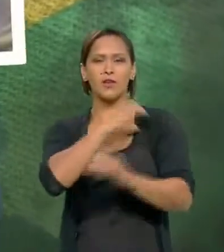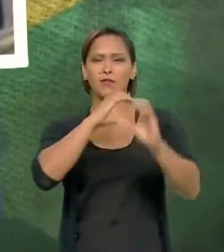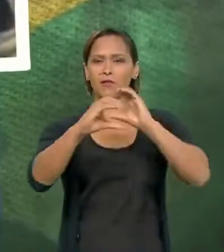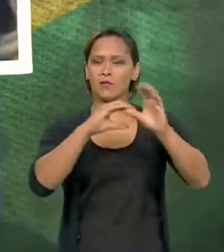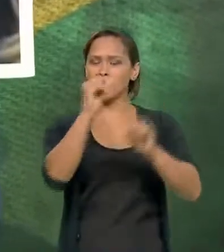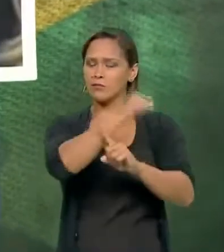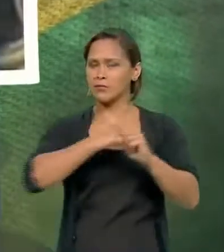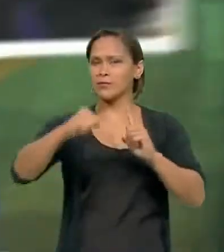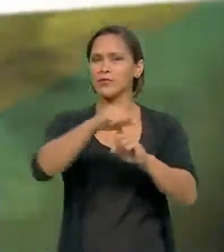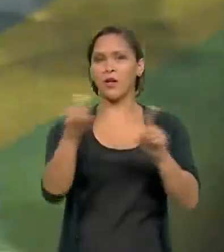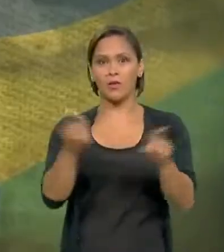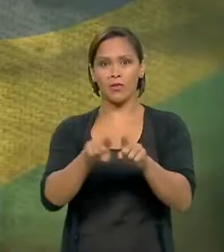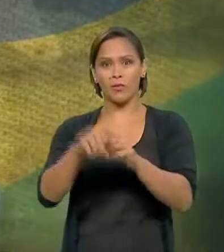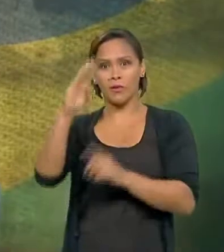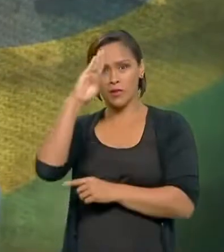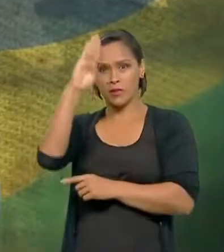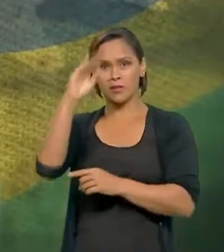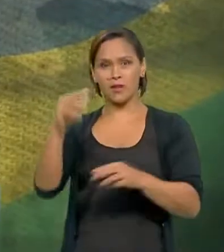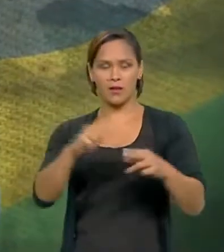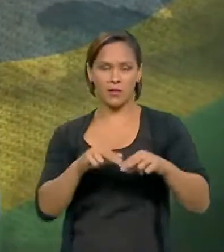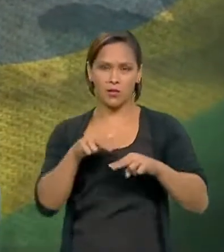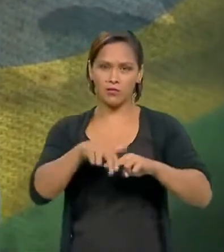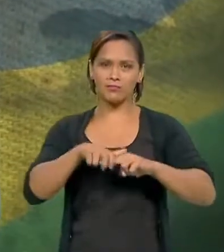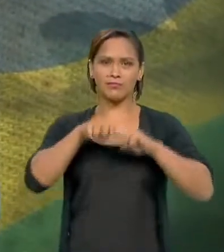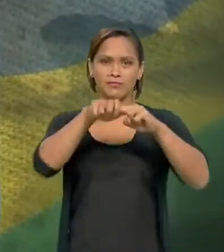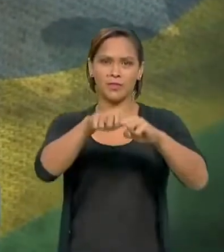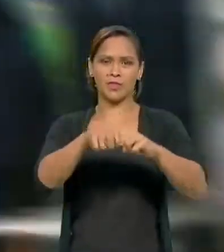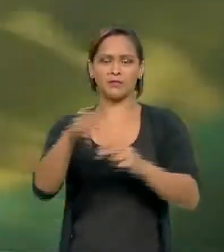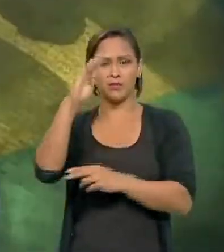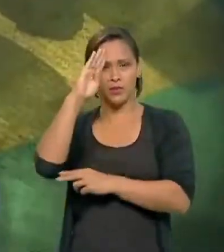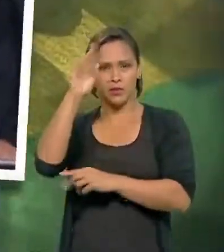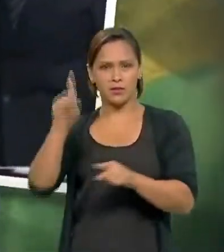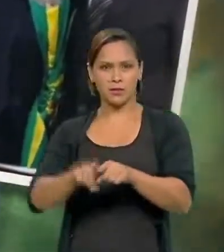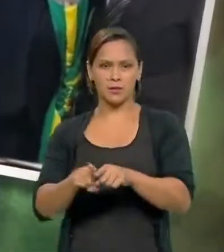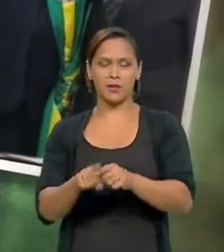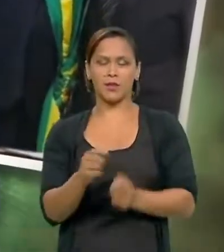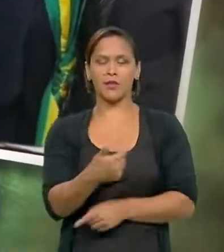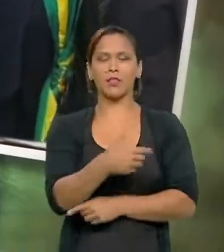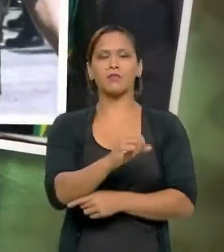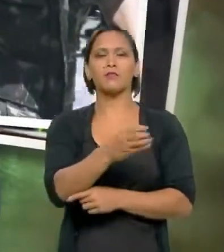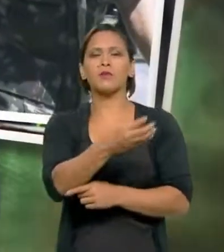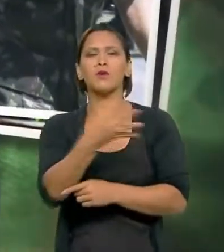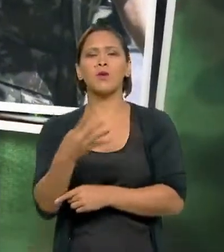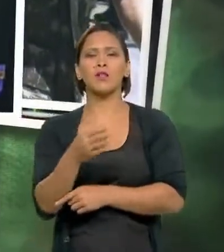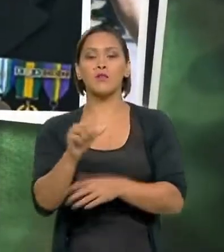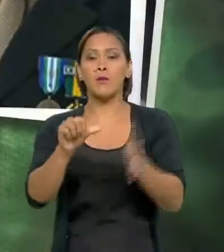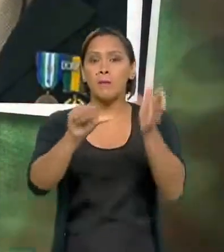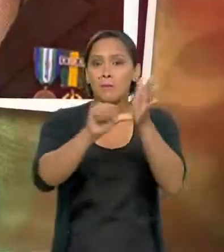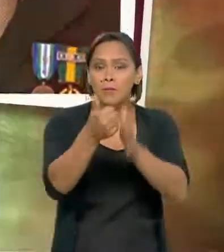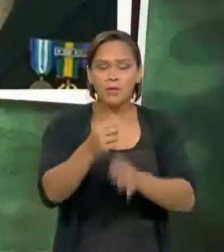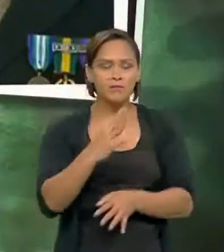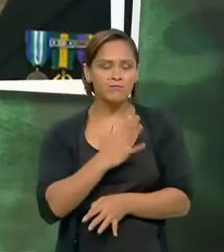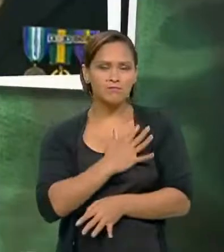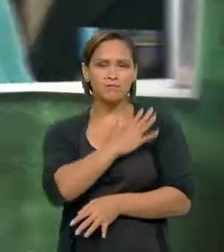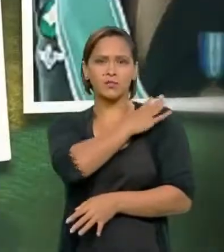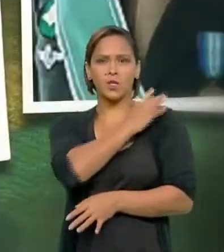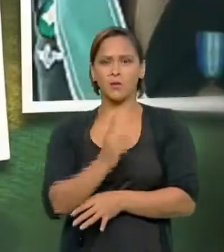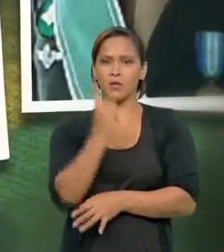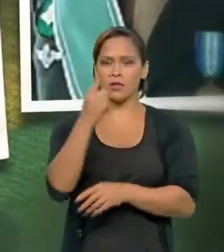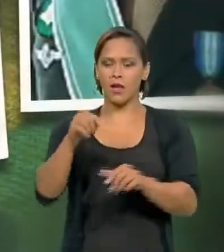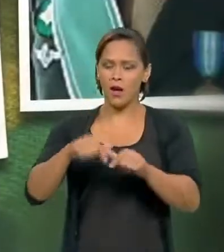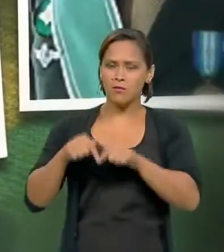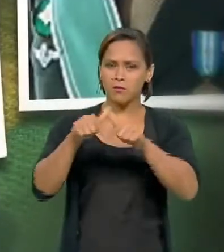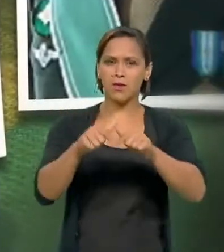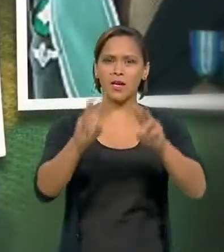Social do Exército e do Gabinete do Comandante do Exército. Em 2004, se tornou o primeiro comandante da Missão de Paz